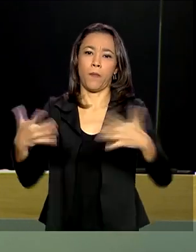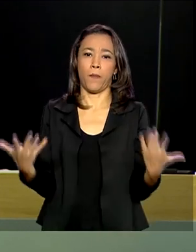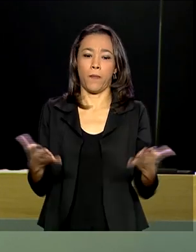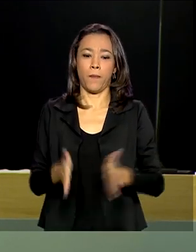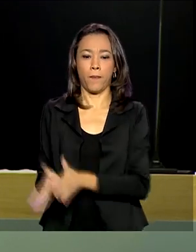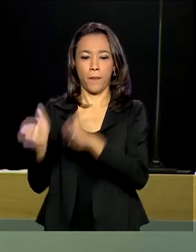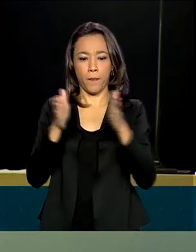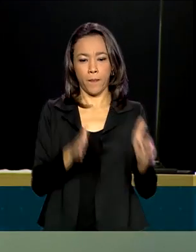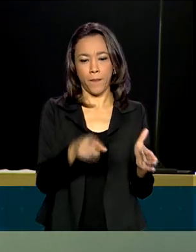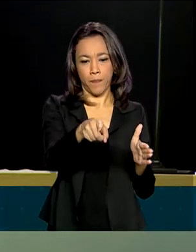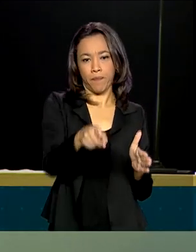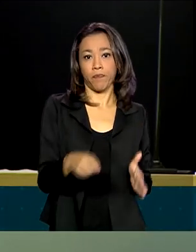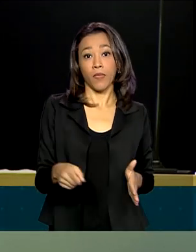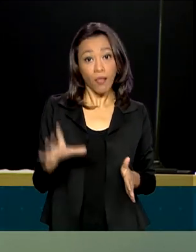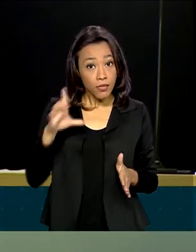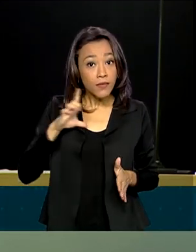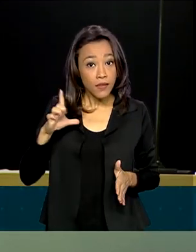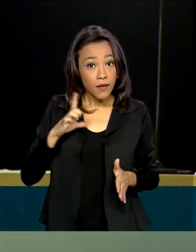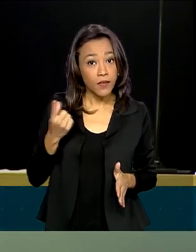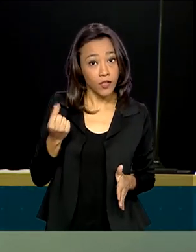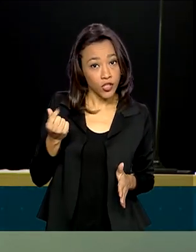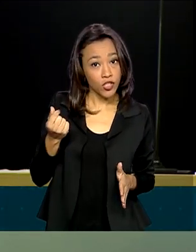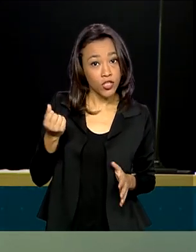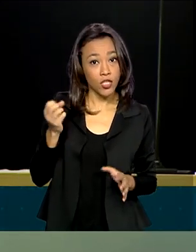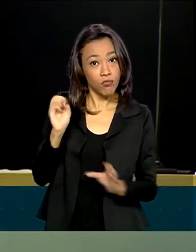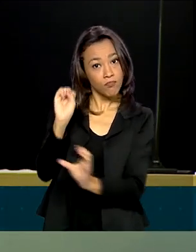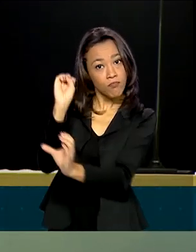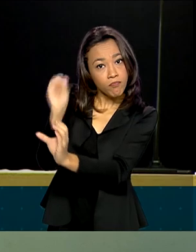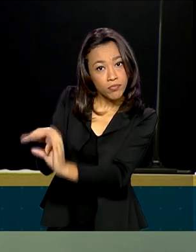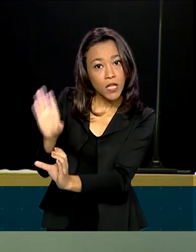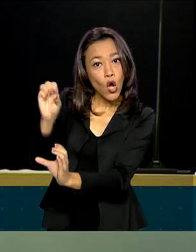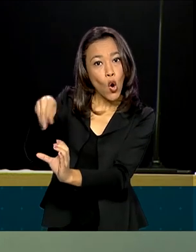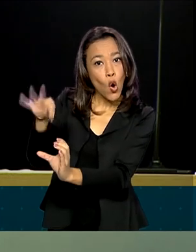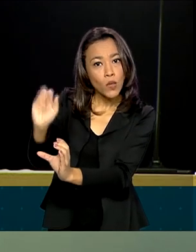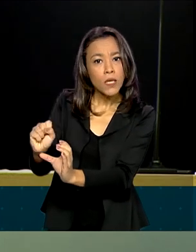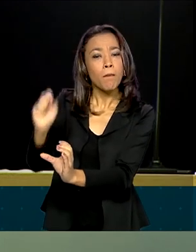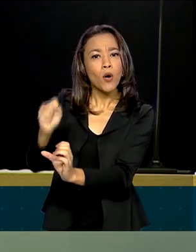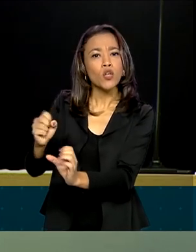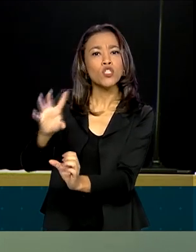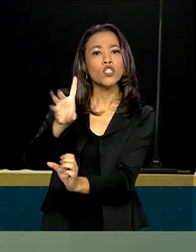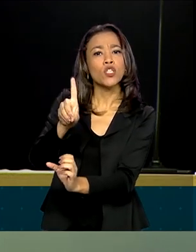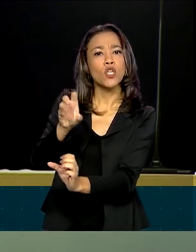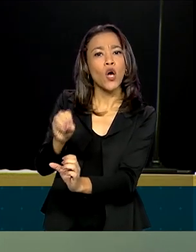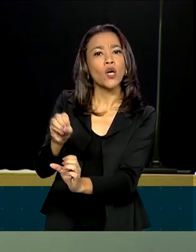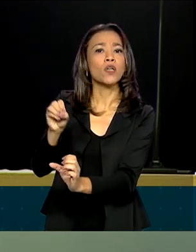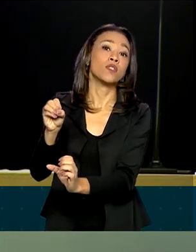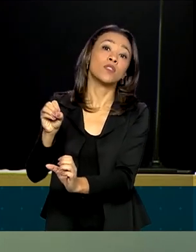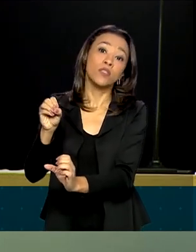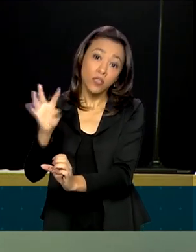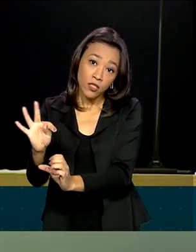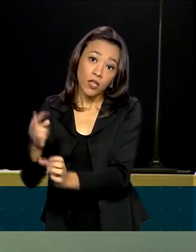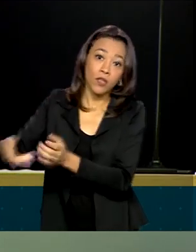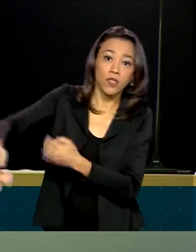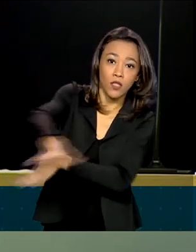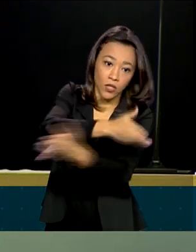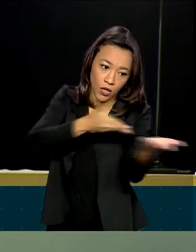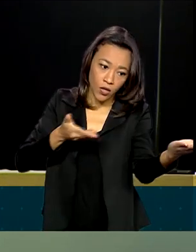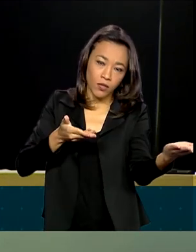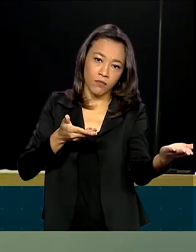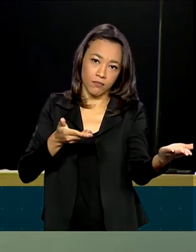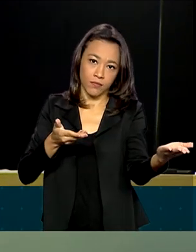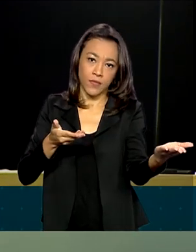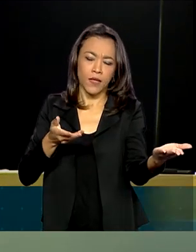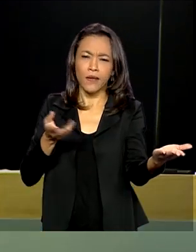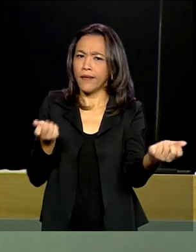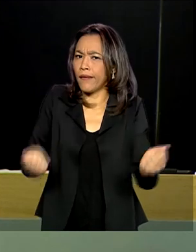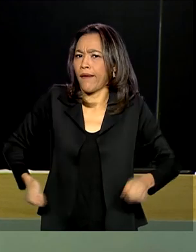Você tem o direito de dinheiro na sua conta. Você pode realizar docs e pagamentos e gastar todo